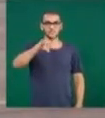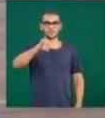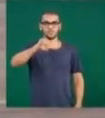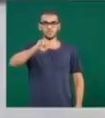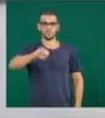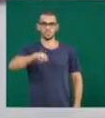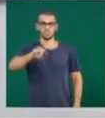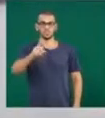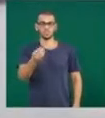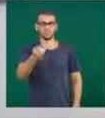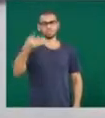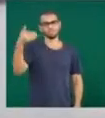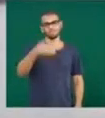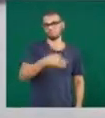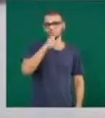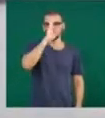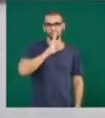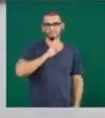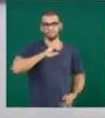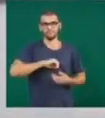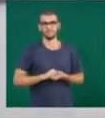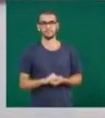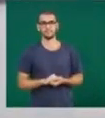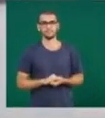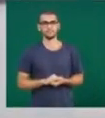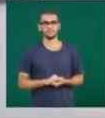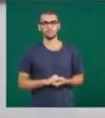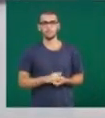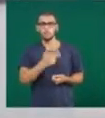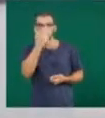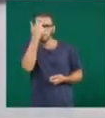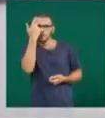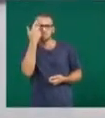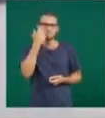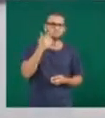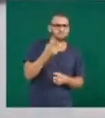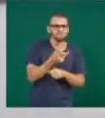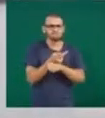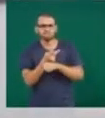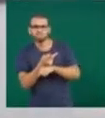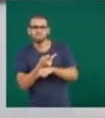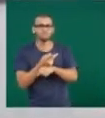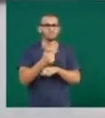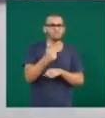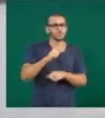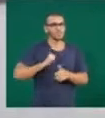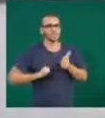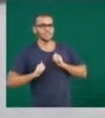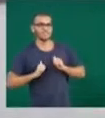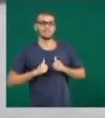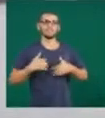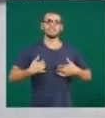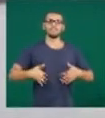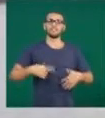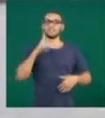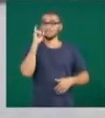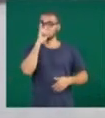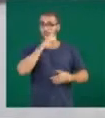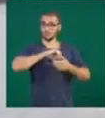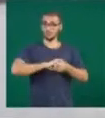graça. Achar alguém que não é ansioso pode ser uma tarefa difícil. Tanto é que, segundo